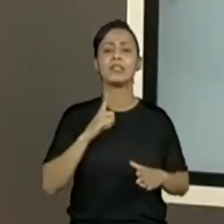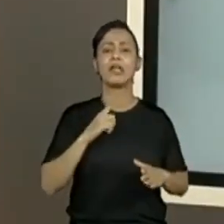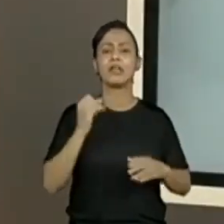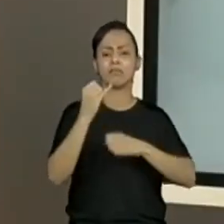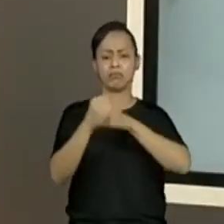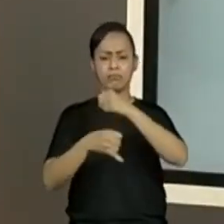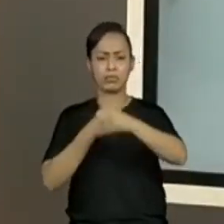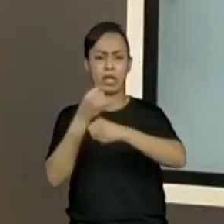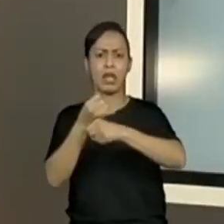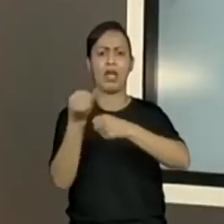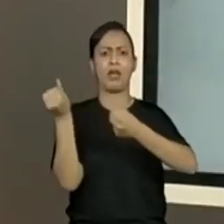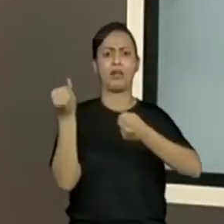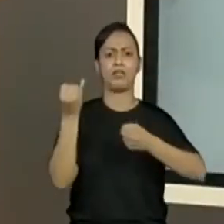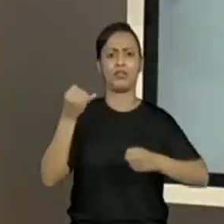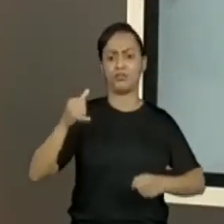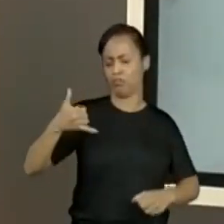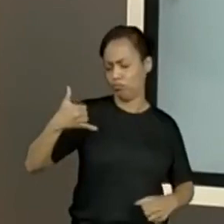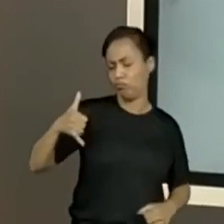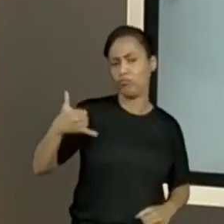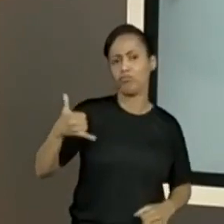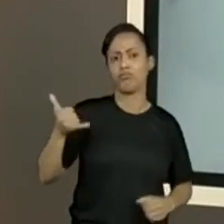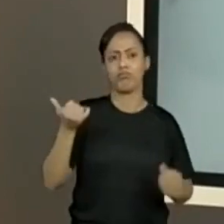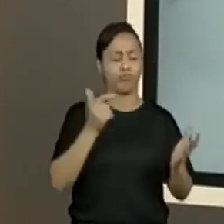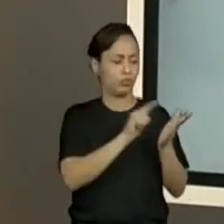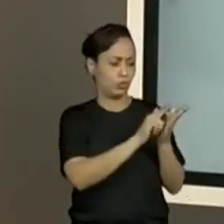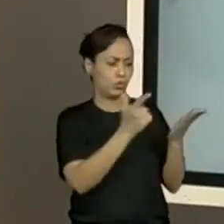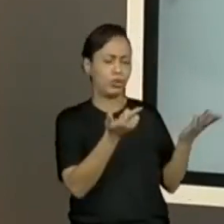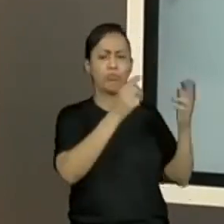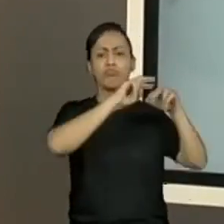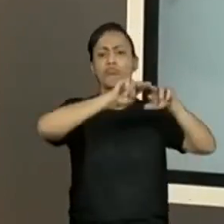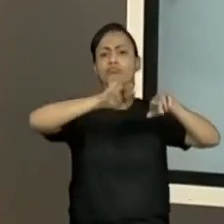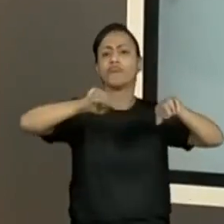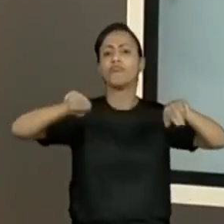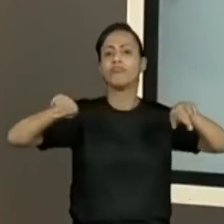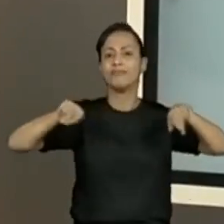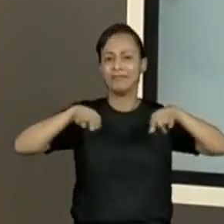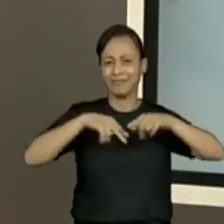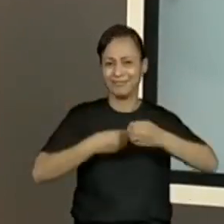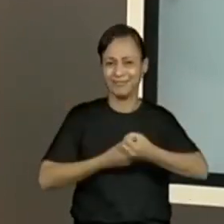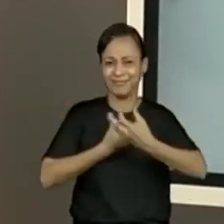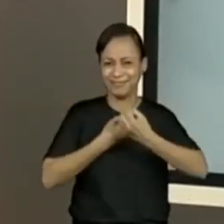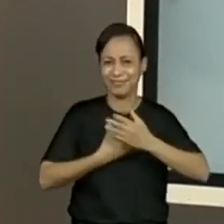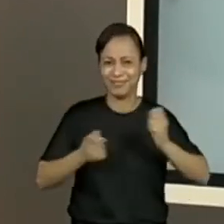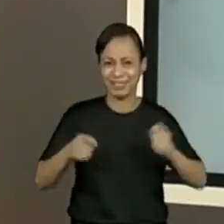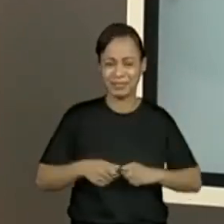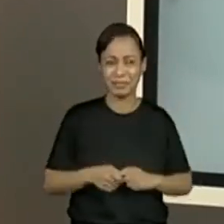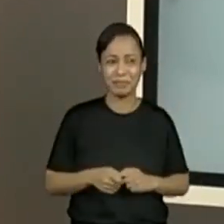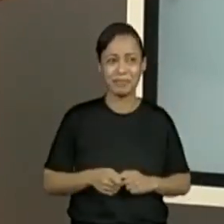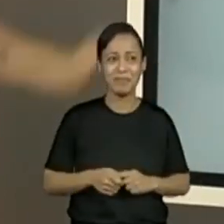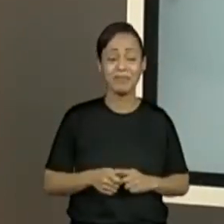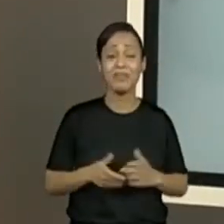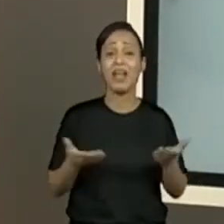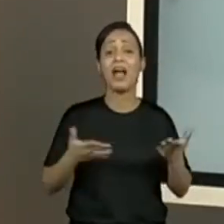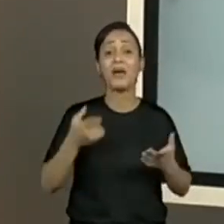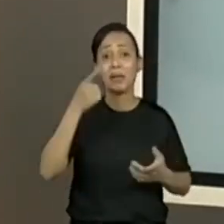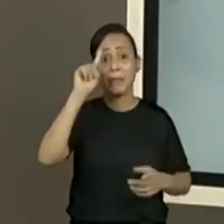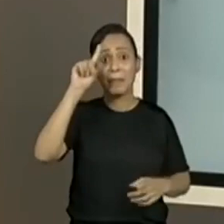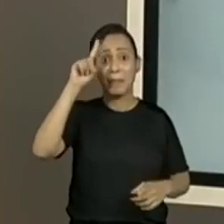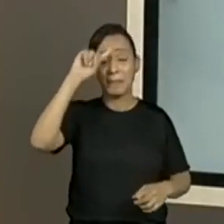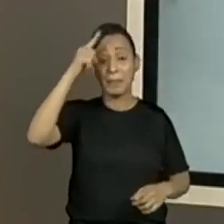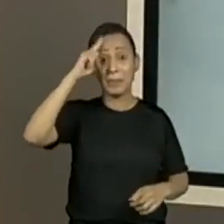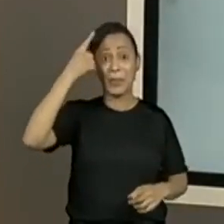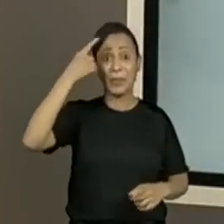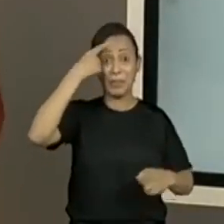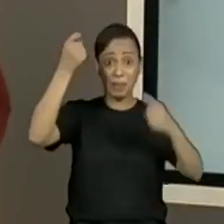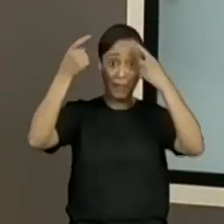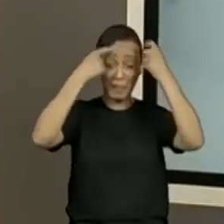na internet, às vezes em lugares que você circula, que tem um jornal. Mas vamos para nossas adivinhas? Ah, eu não vejo a hora de apresentar para vocês a